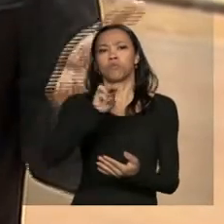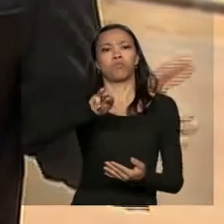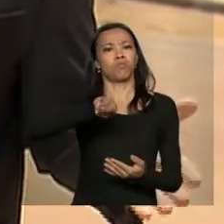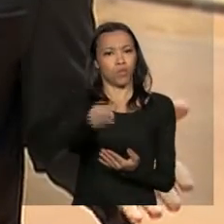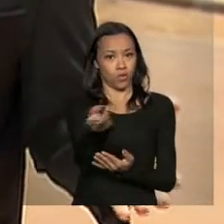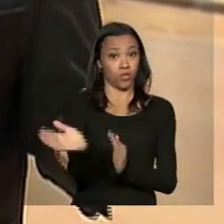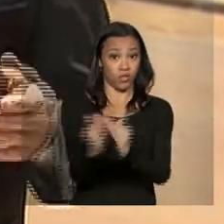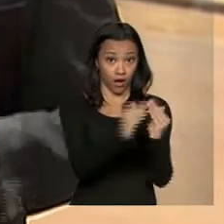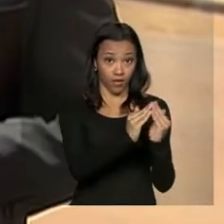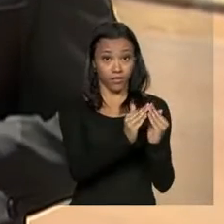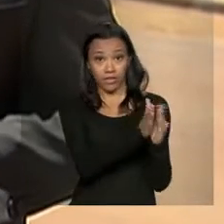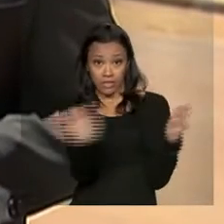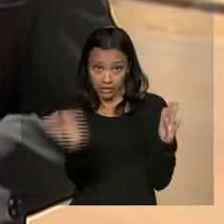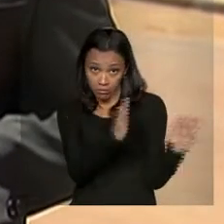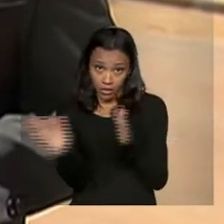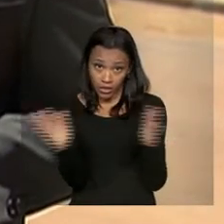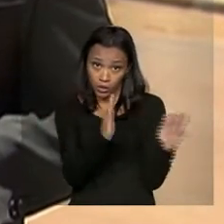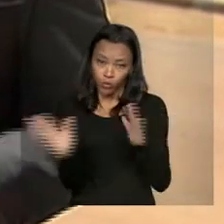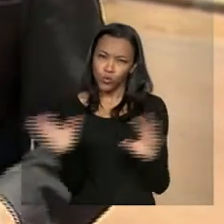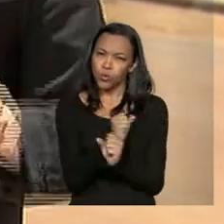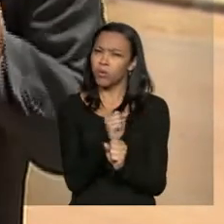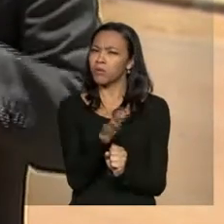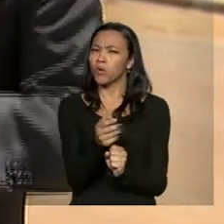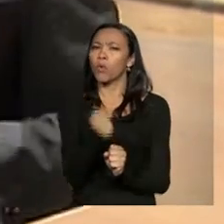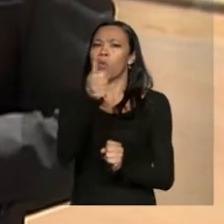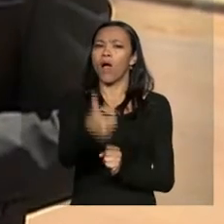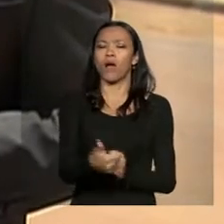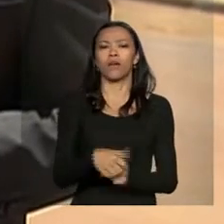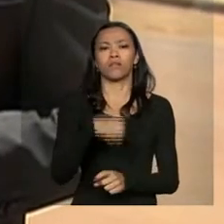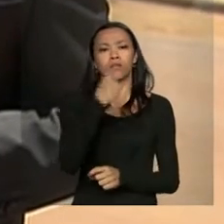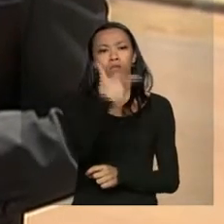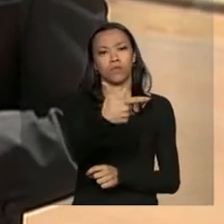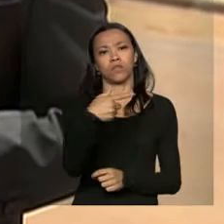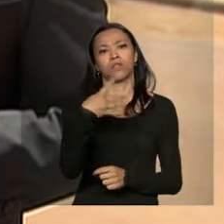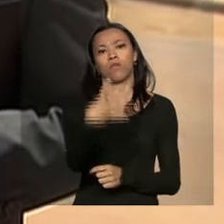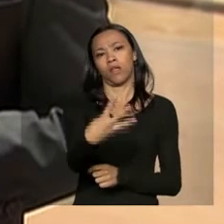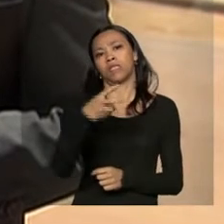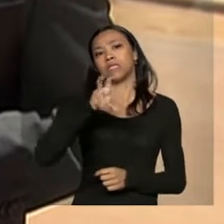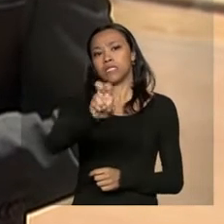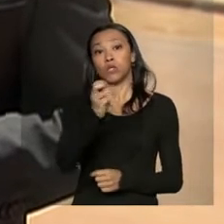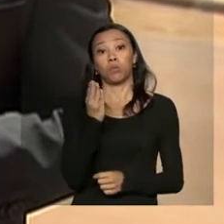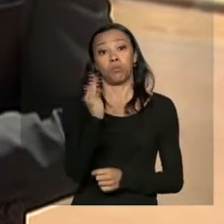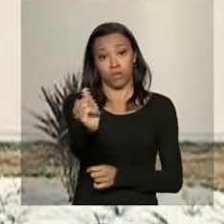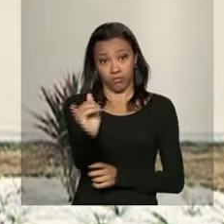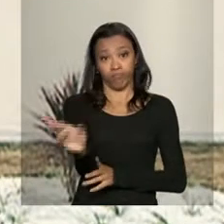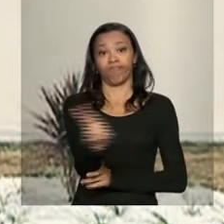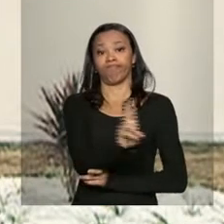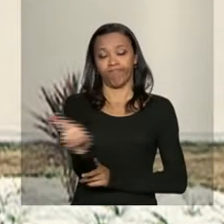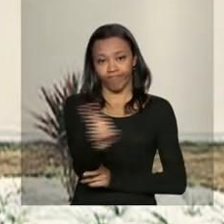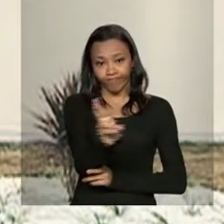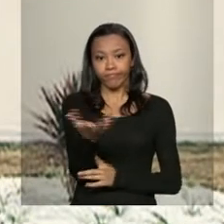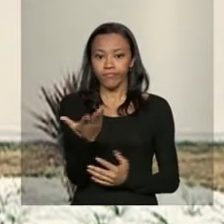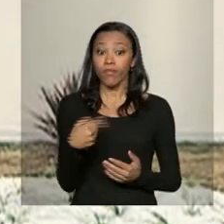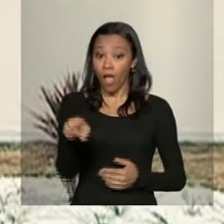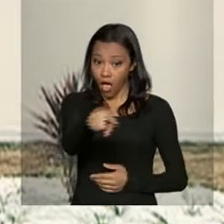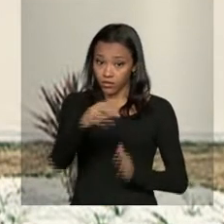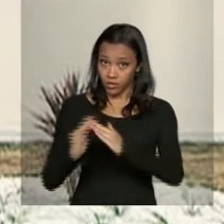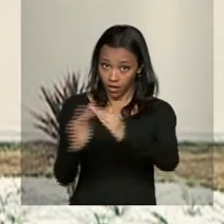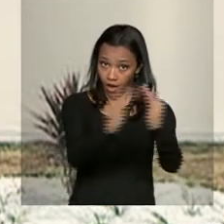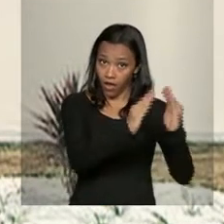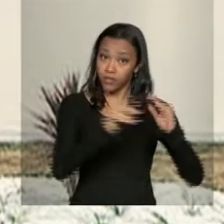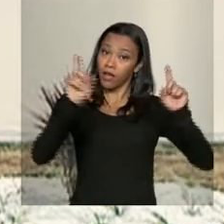Nesse período, o investimento chega a quase 245 bilhões de reais. As moradias são